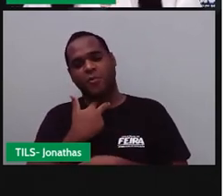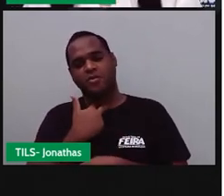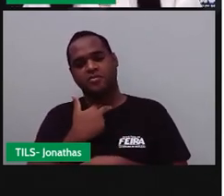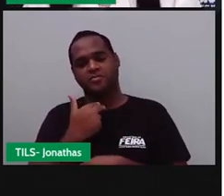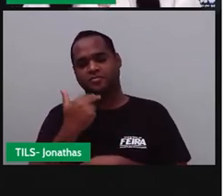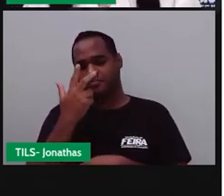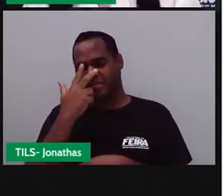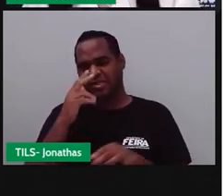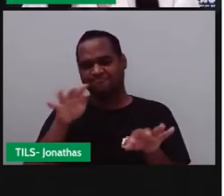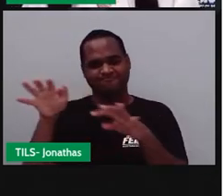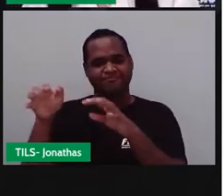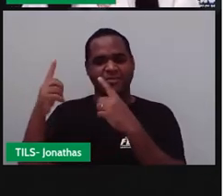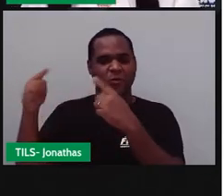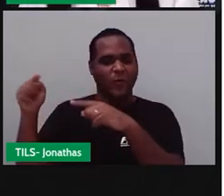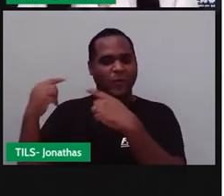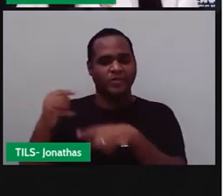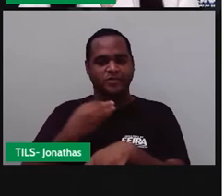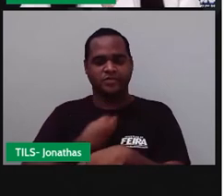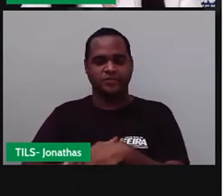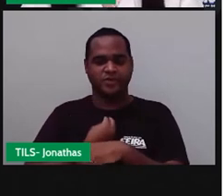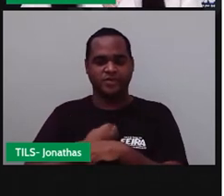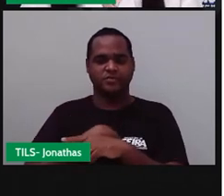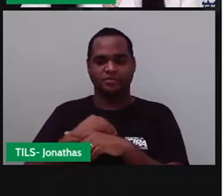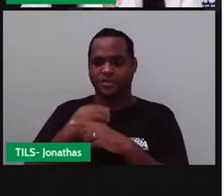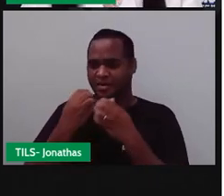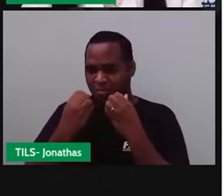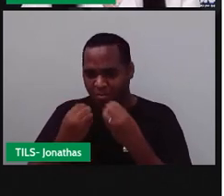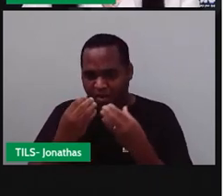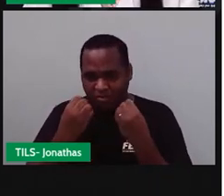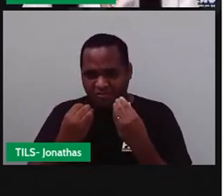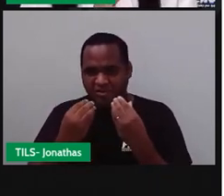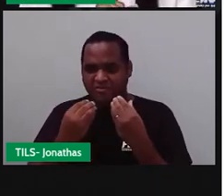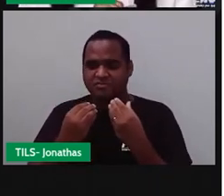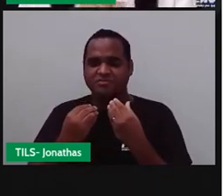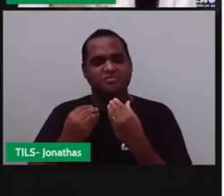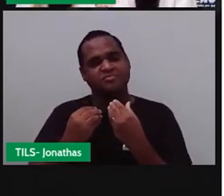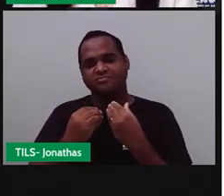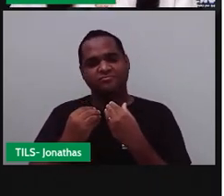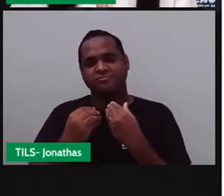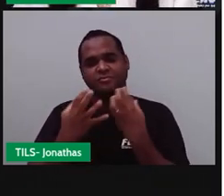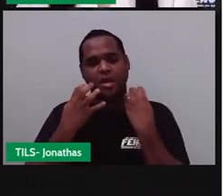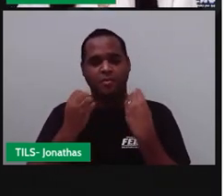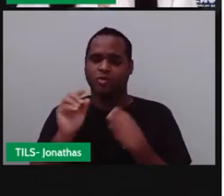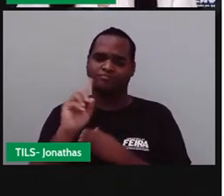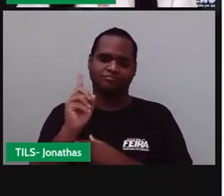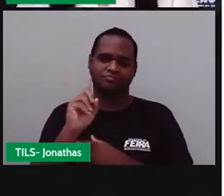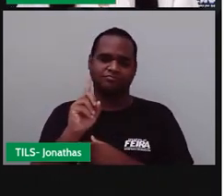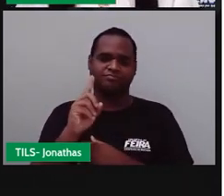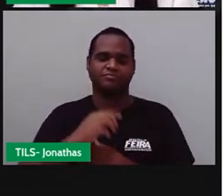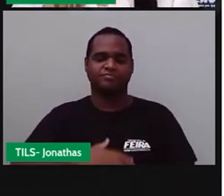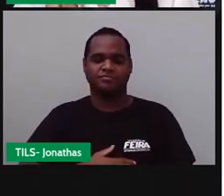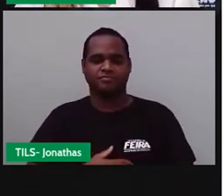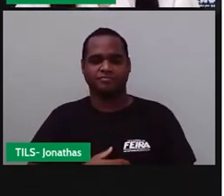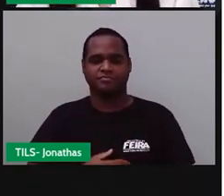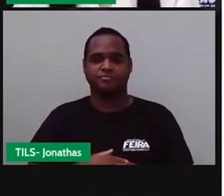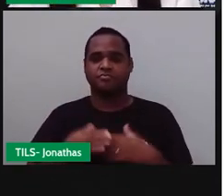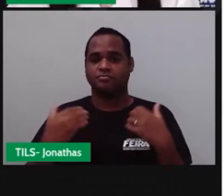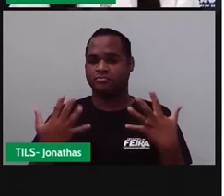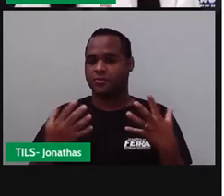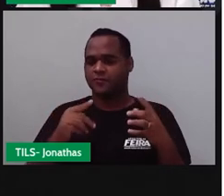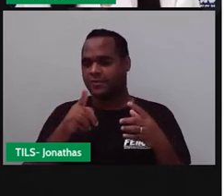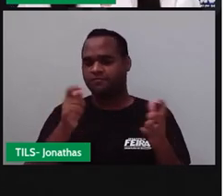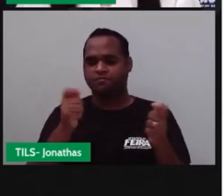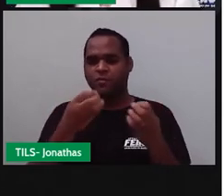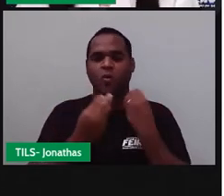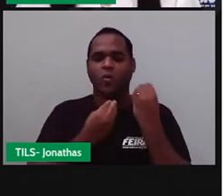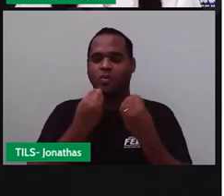passar por esse tipo de situação? Isso é legal? Claro que não é legal. Então, o que você pode